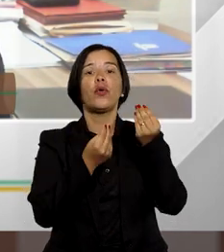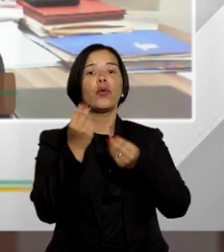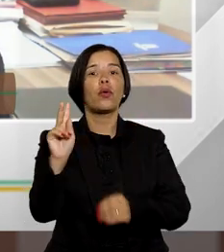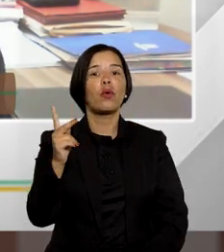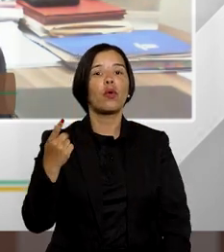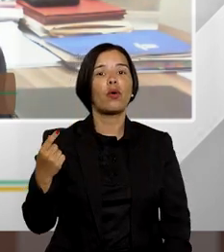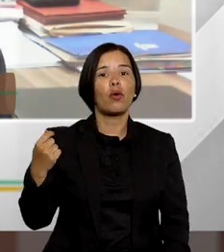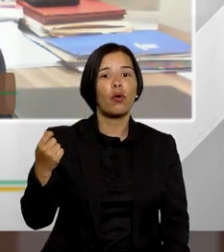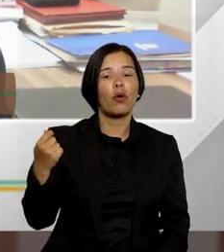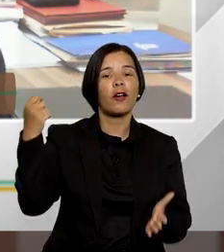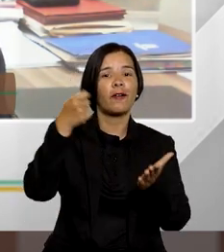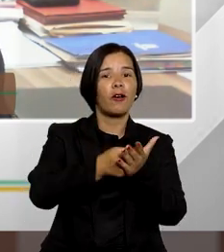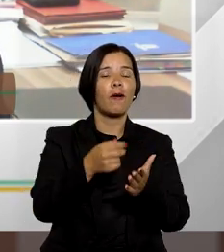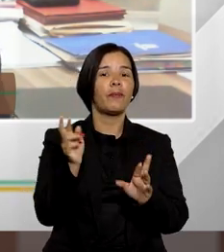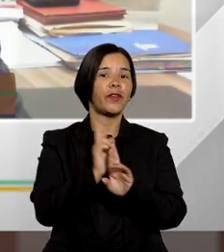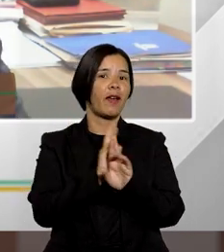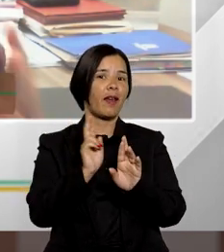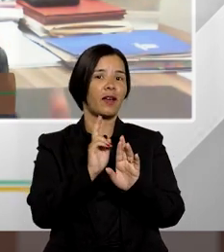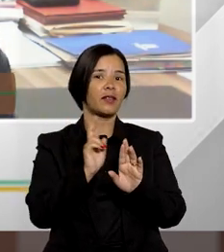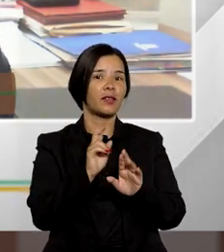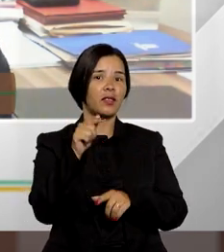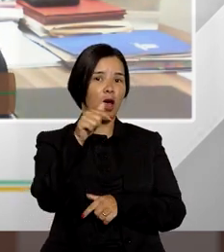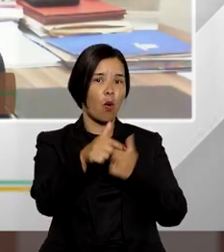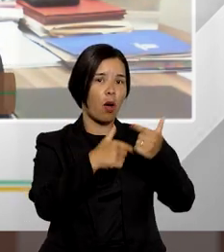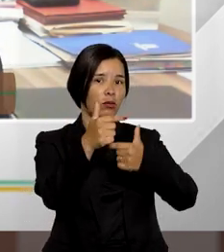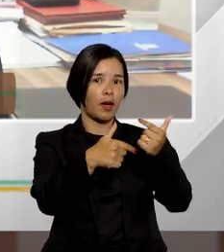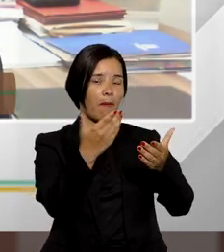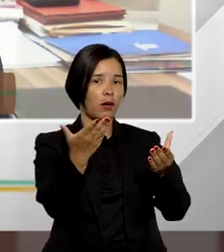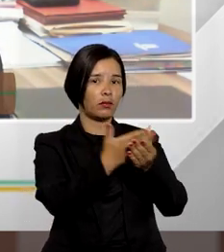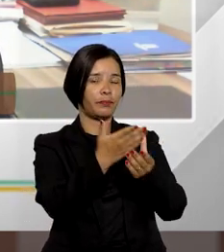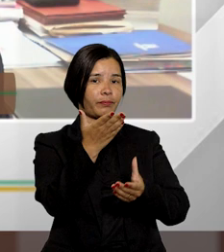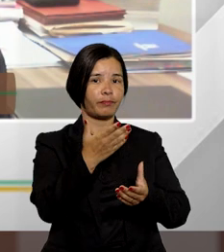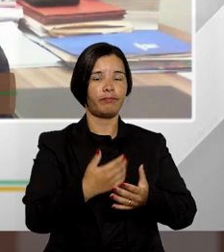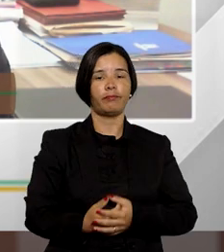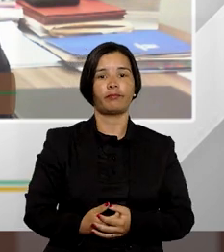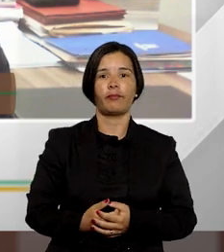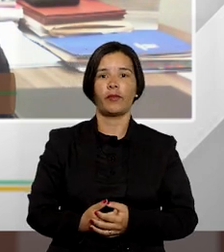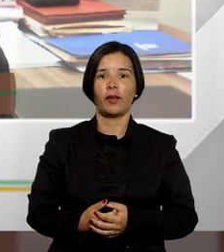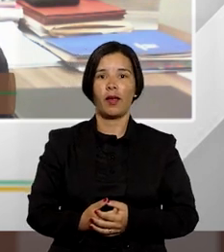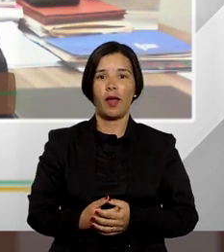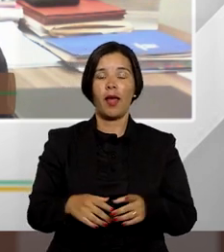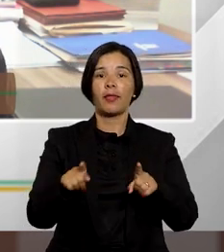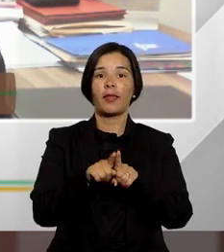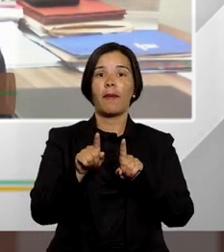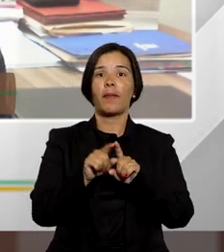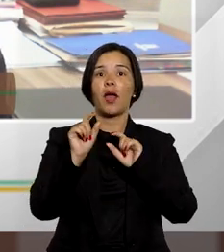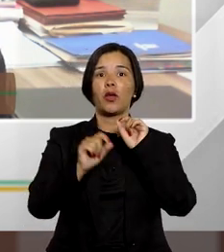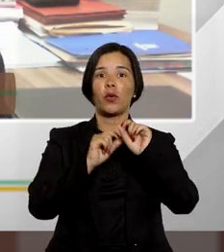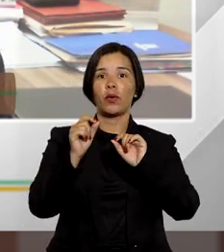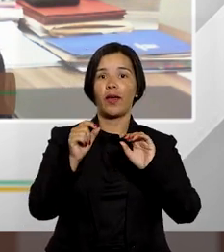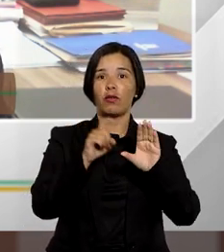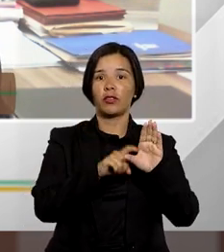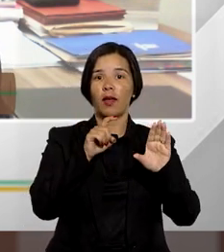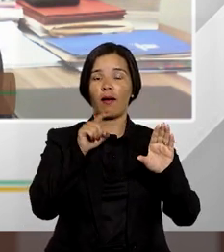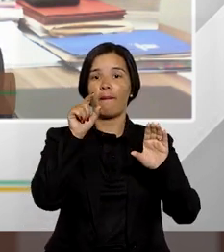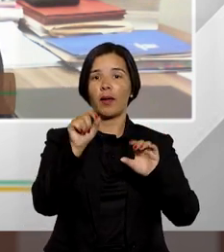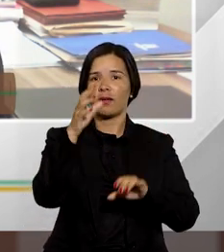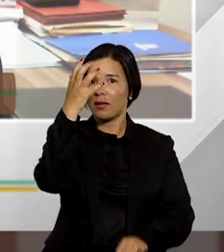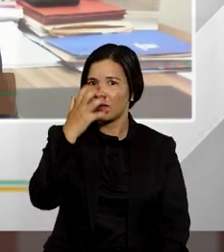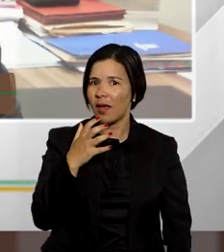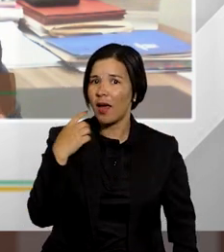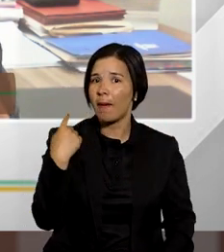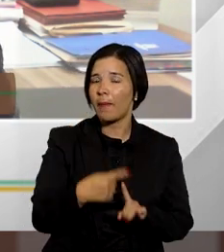remuneração em relação ao destacamento desses honorários a questão do destacamento é uma questão muito séria